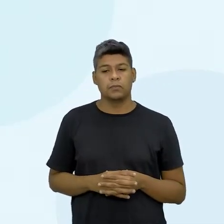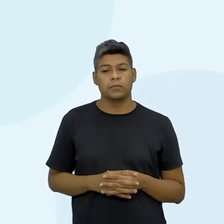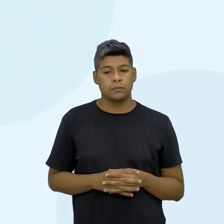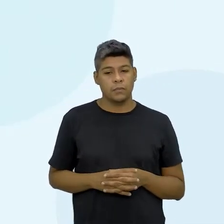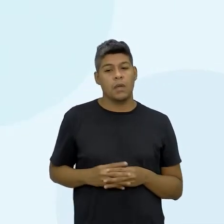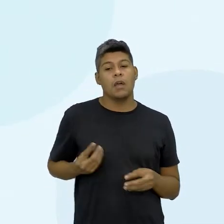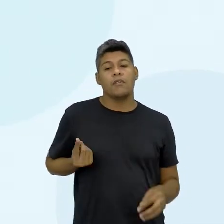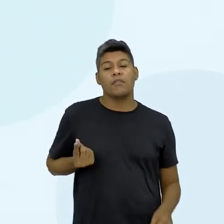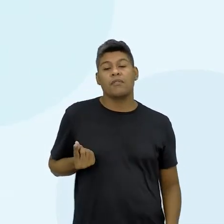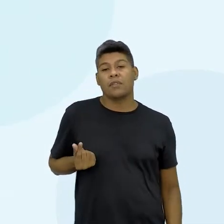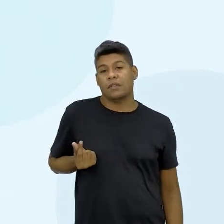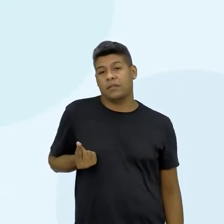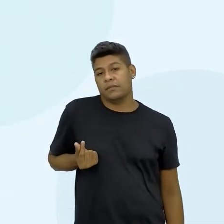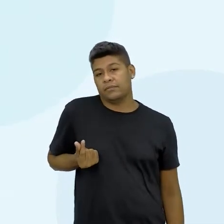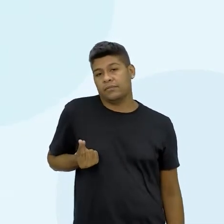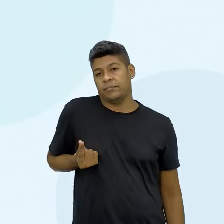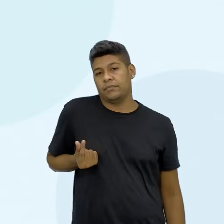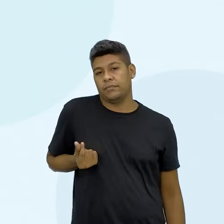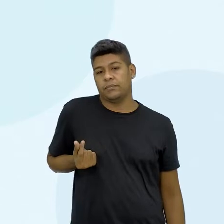financeira.